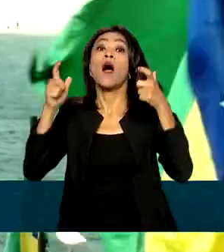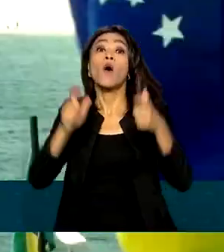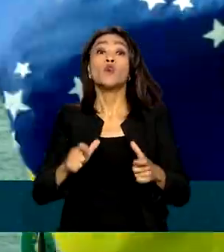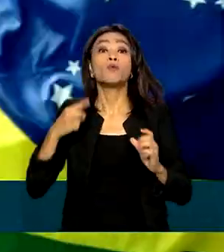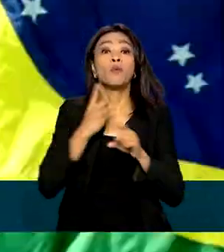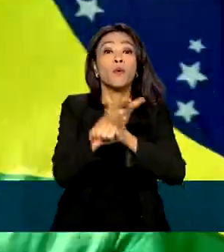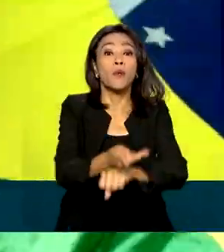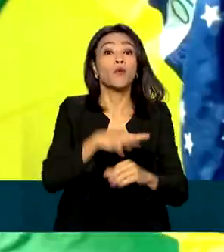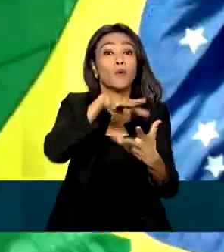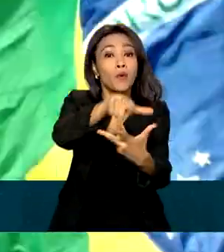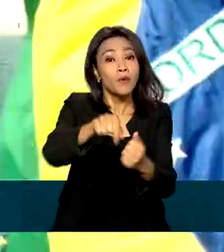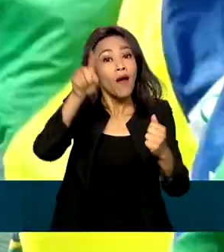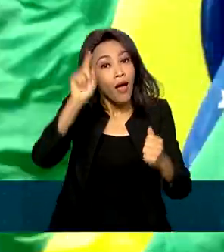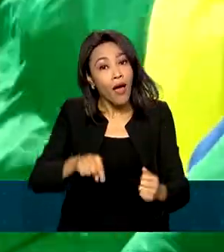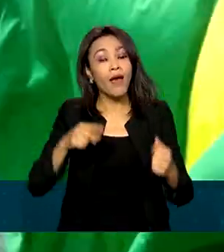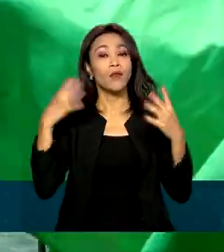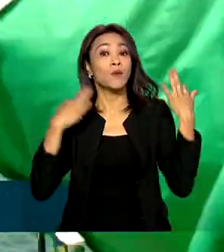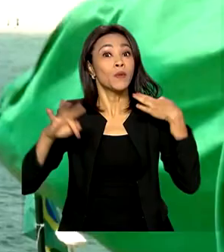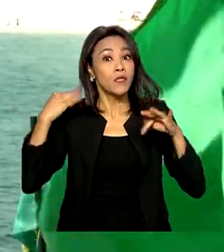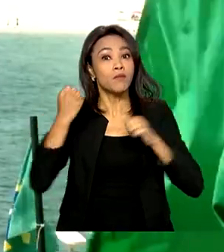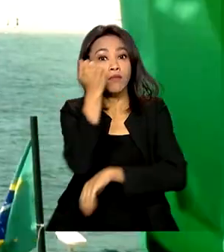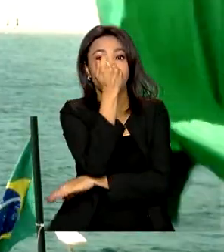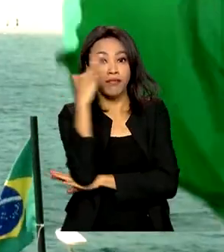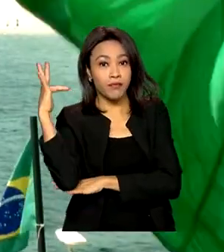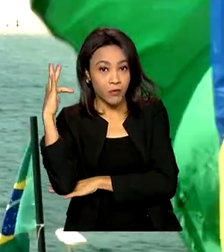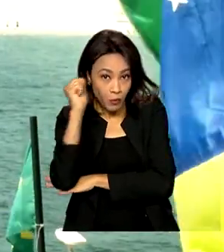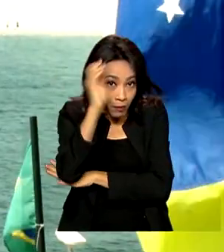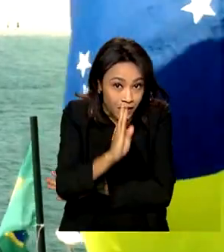destinos de turismo de natureza. E quando se fala em turismo de natureza, o Brasil é número um.